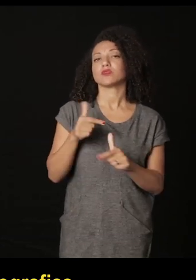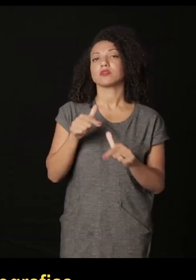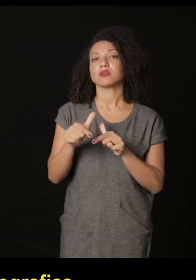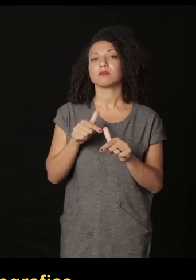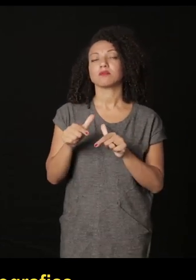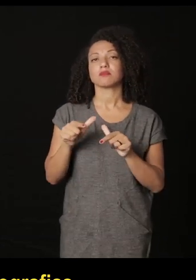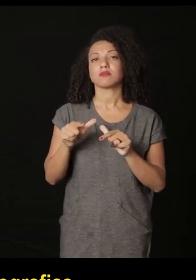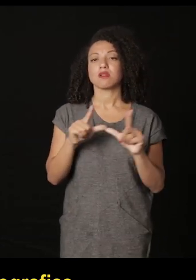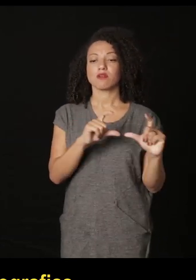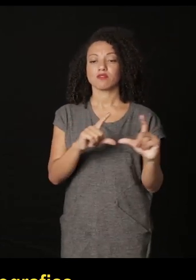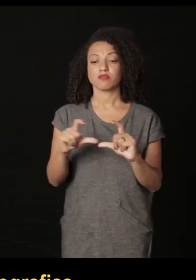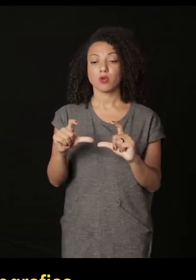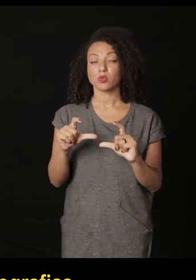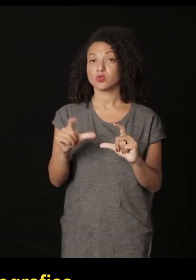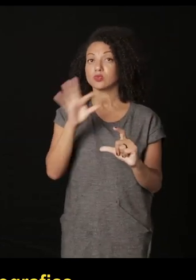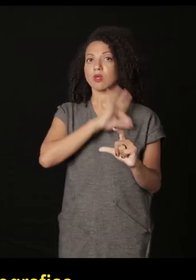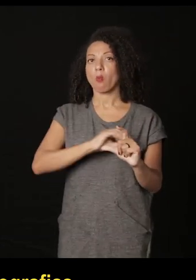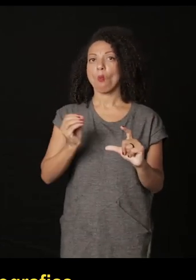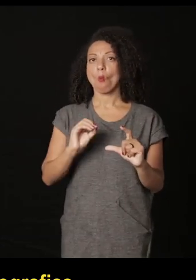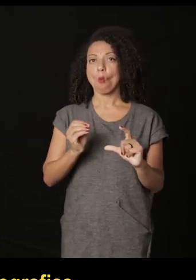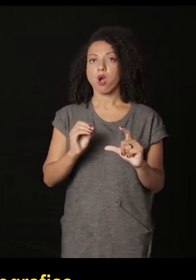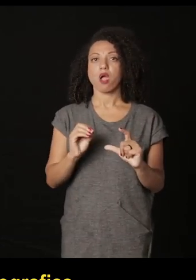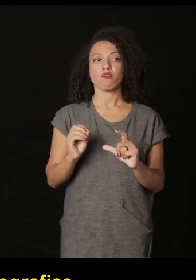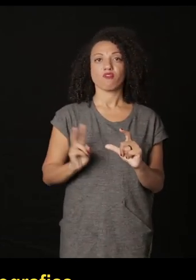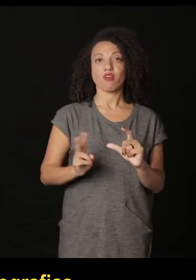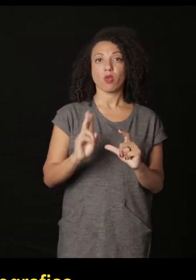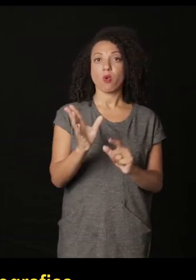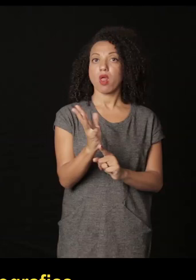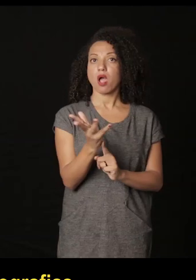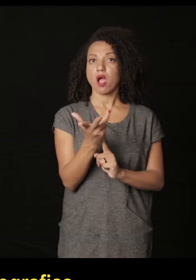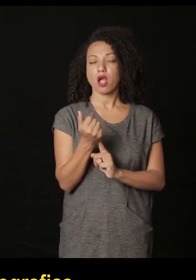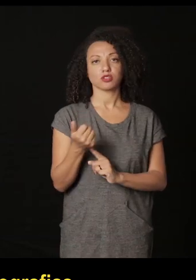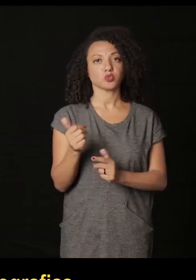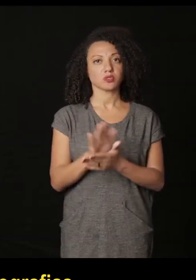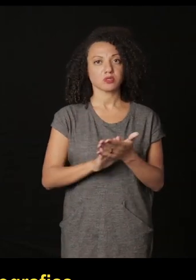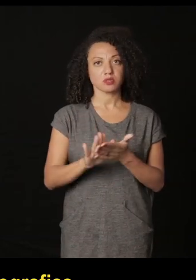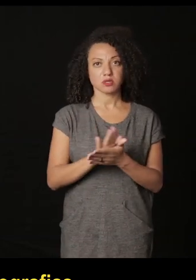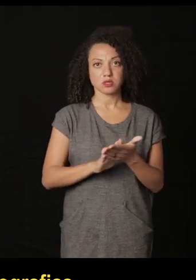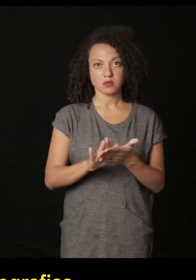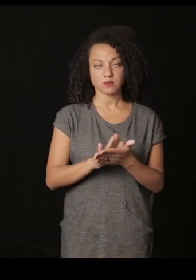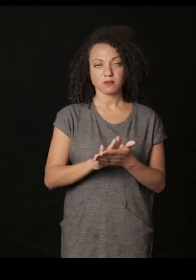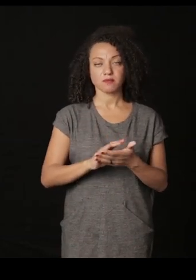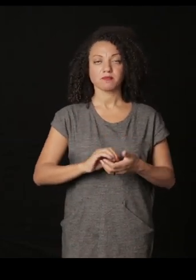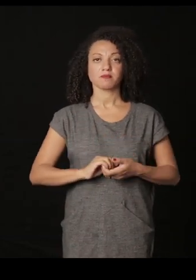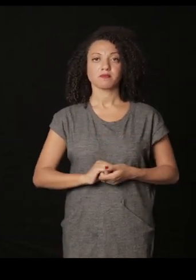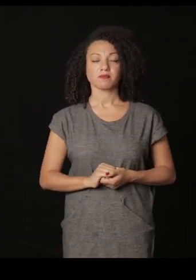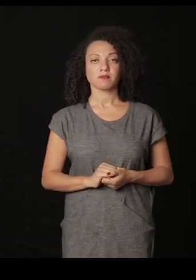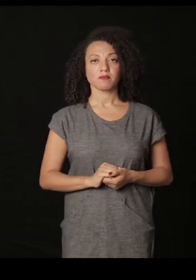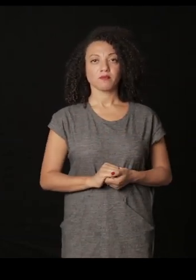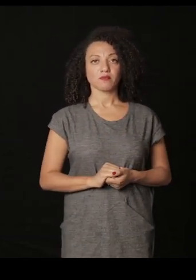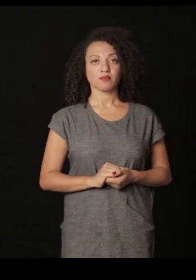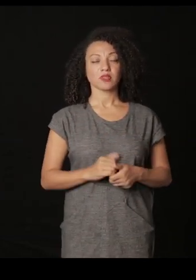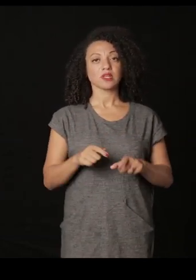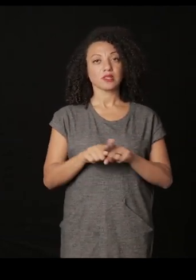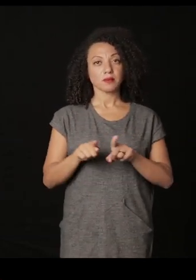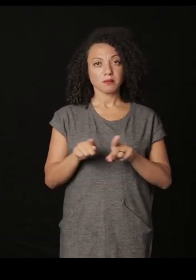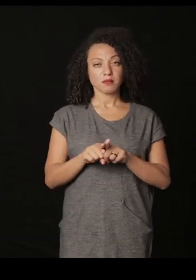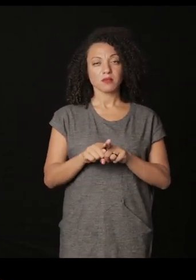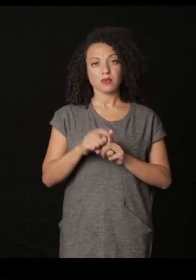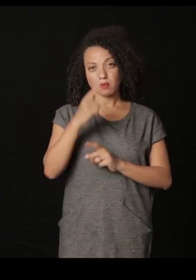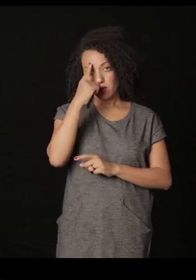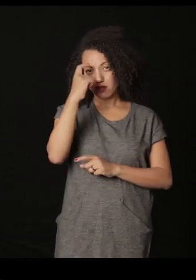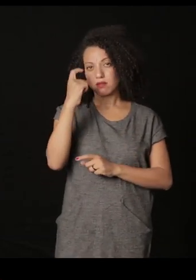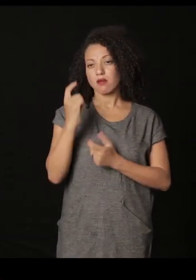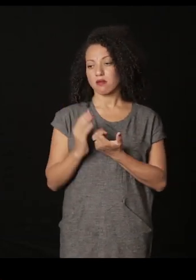com fotografias sem valores artísticos e também com